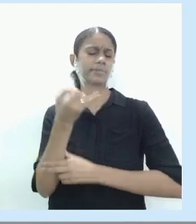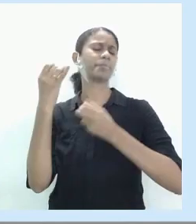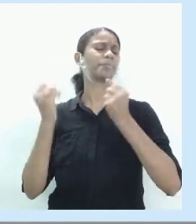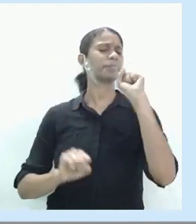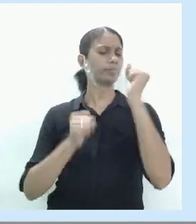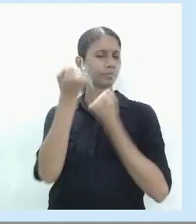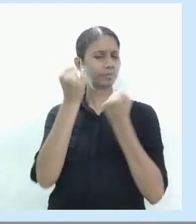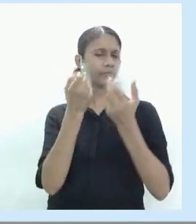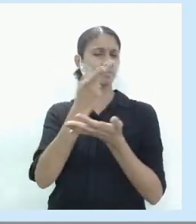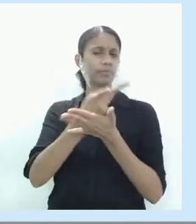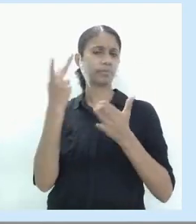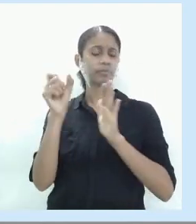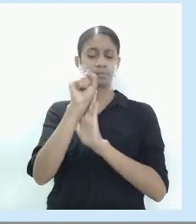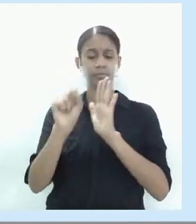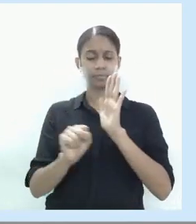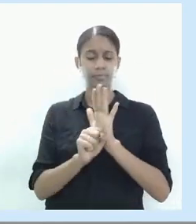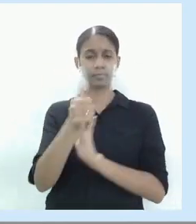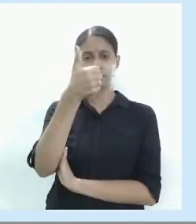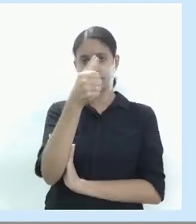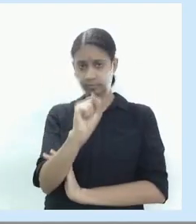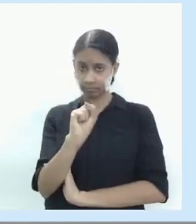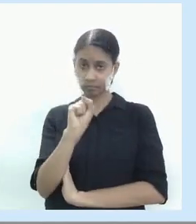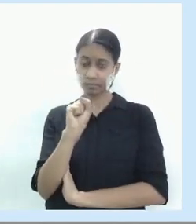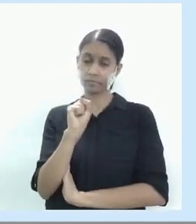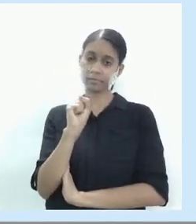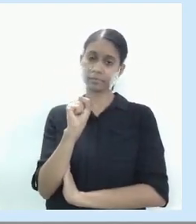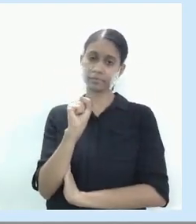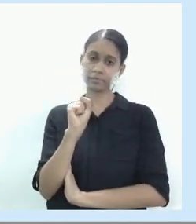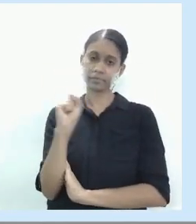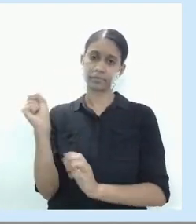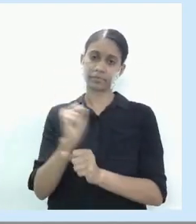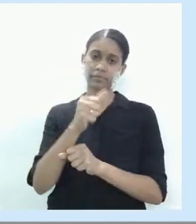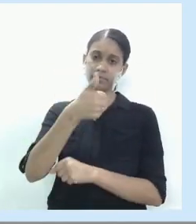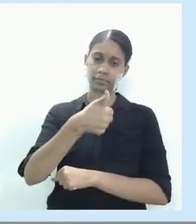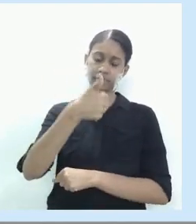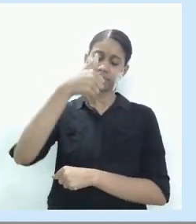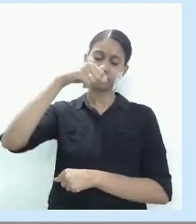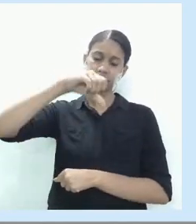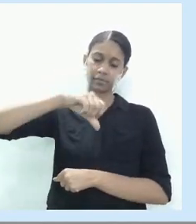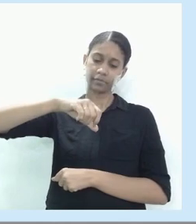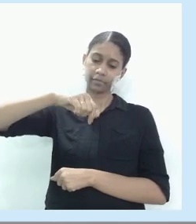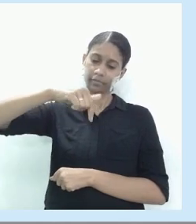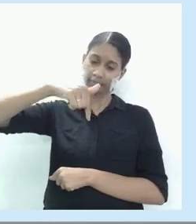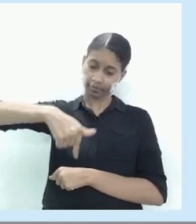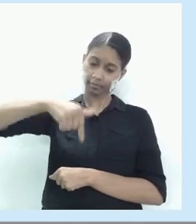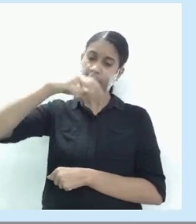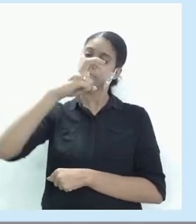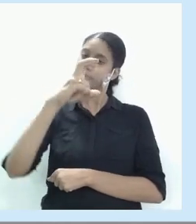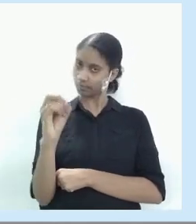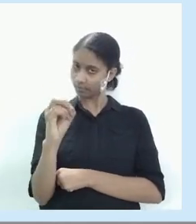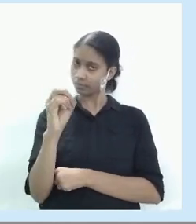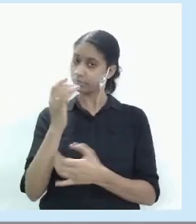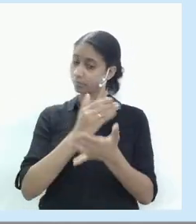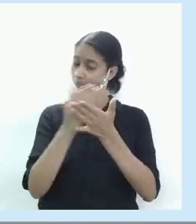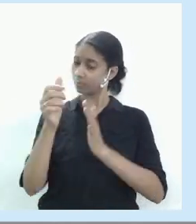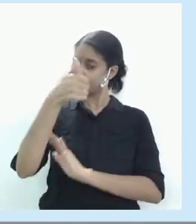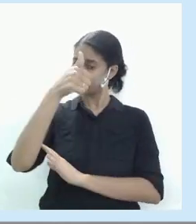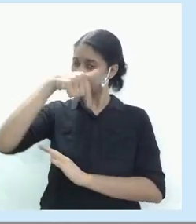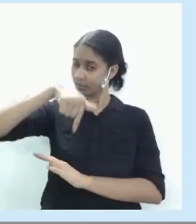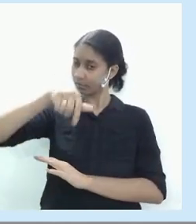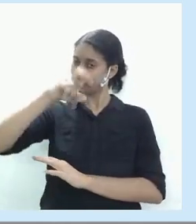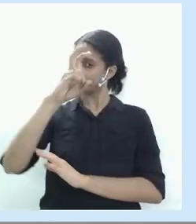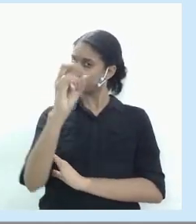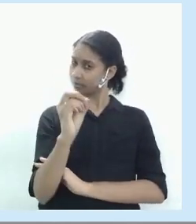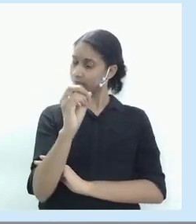ocorreu no século XVIII, em 1750, a partir de 1750, a